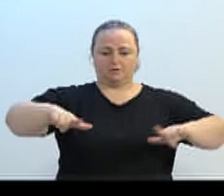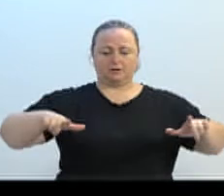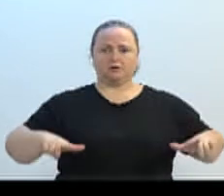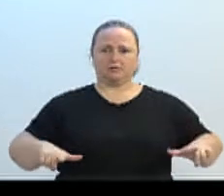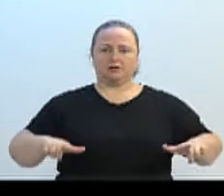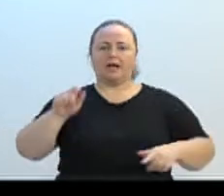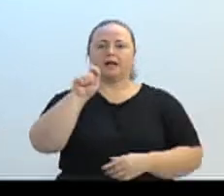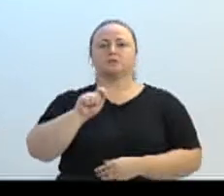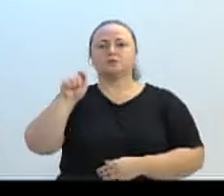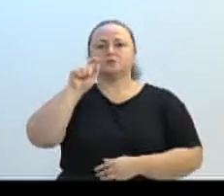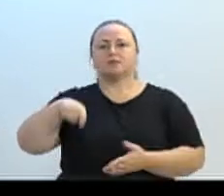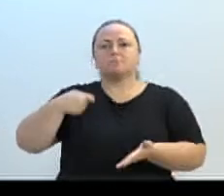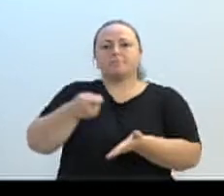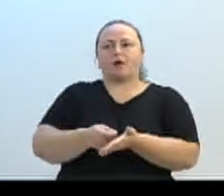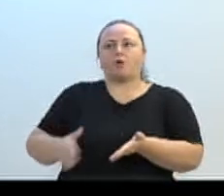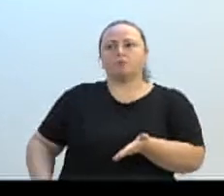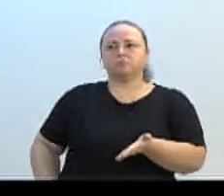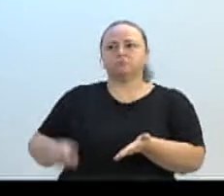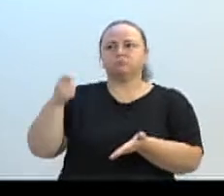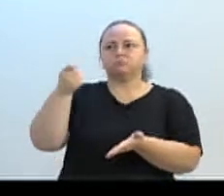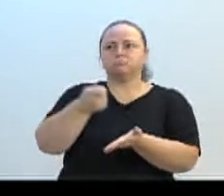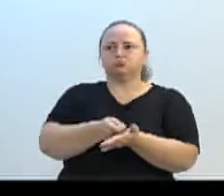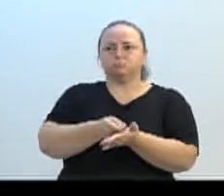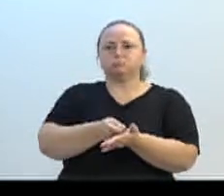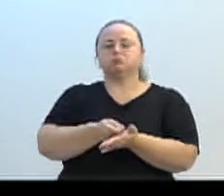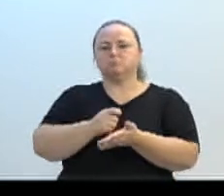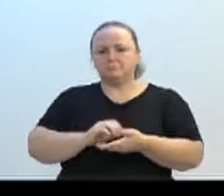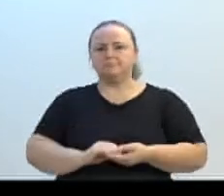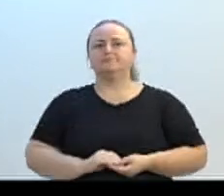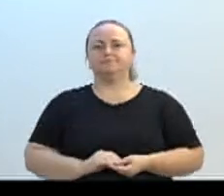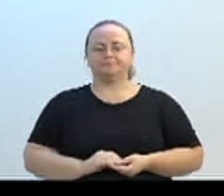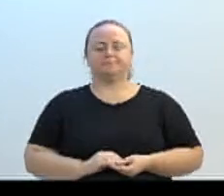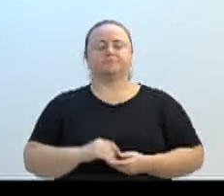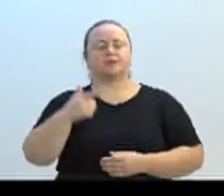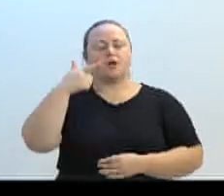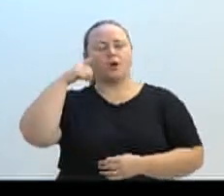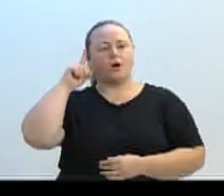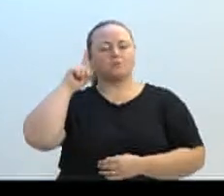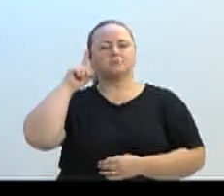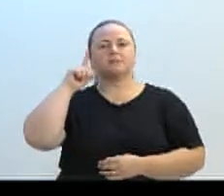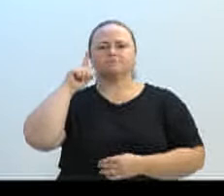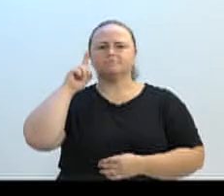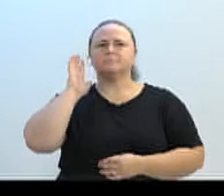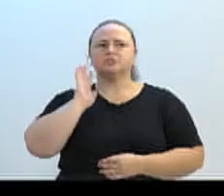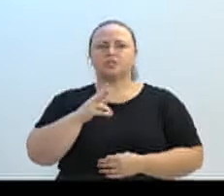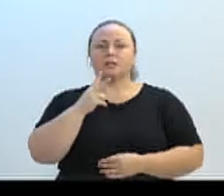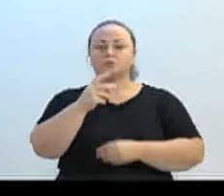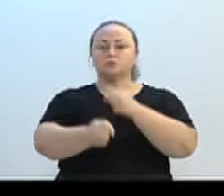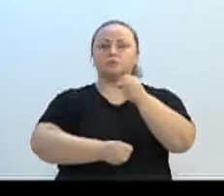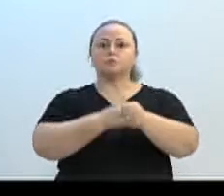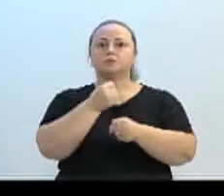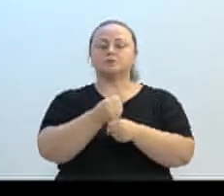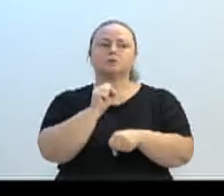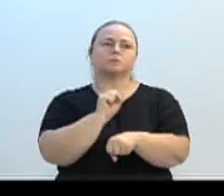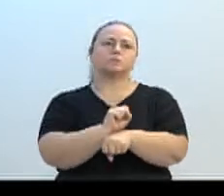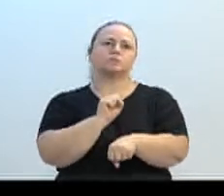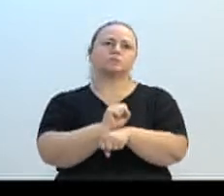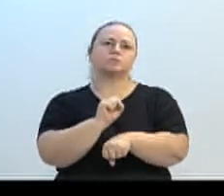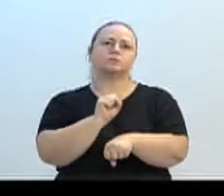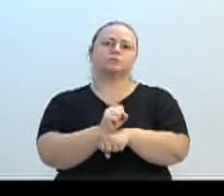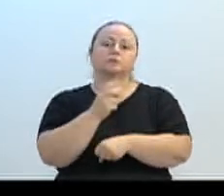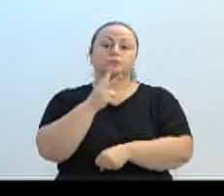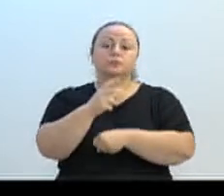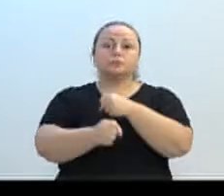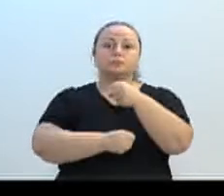não tem nada a ver com o município, mas os aparelhos foram instalados ontem, um sonho de quase dois anos esperando, quase